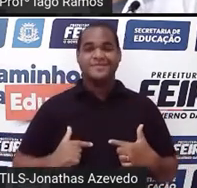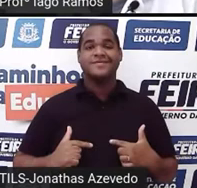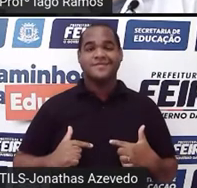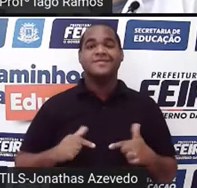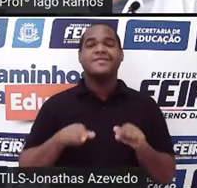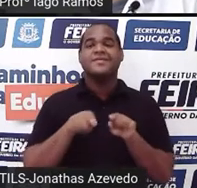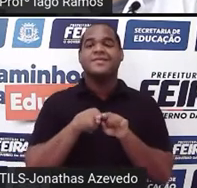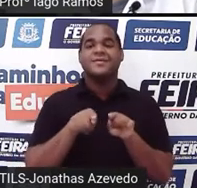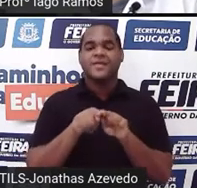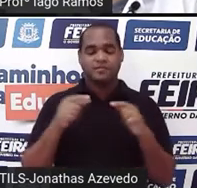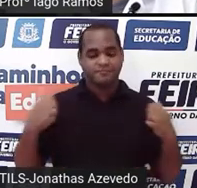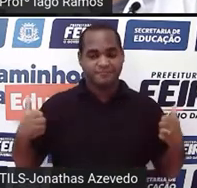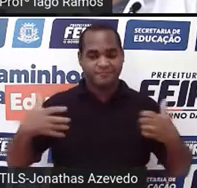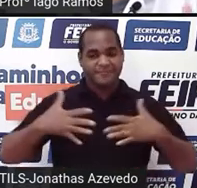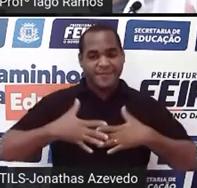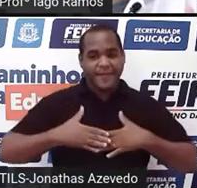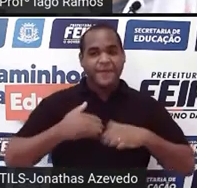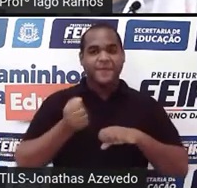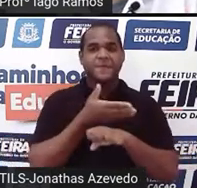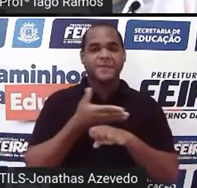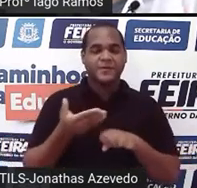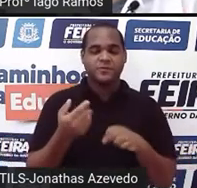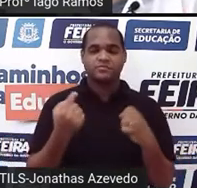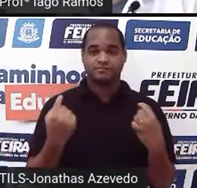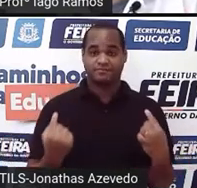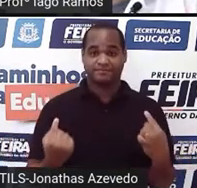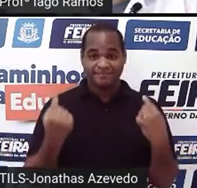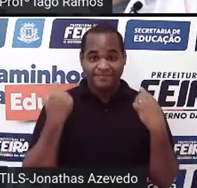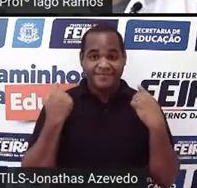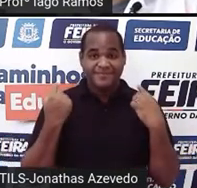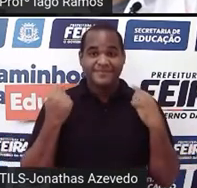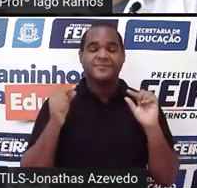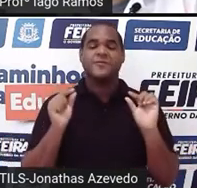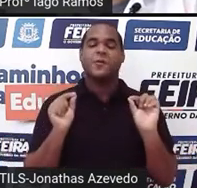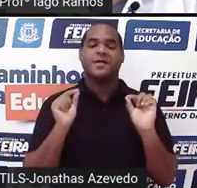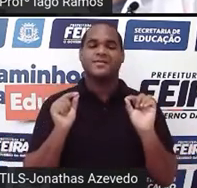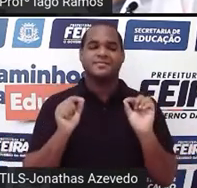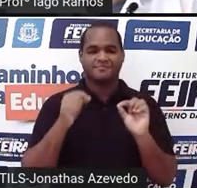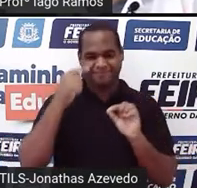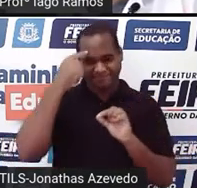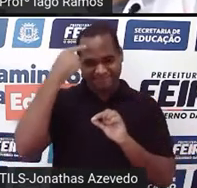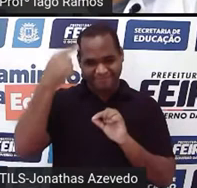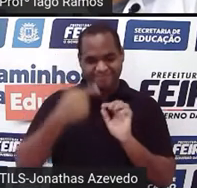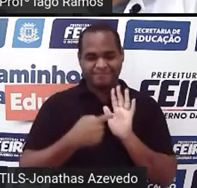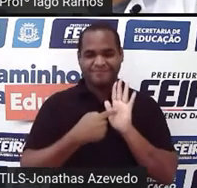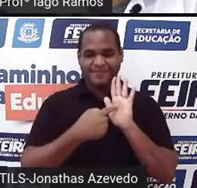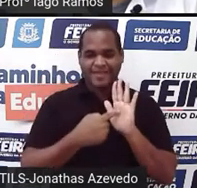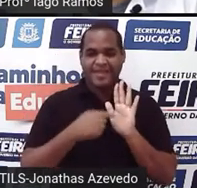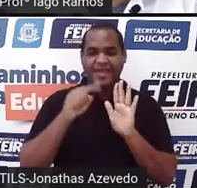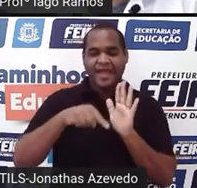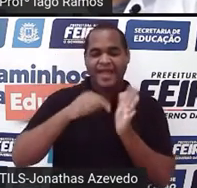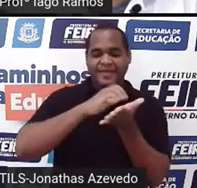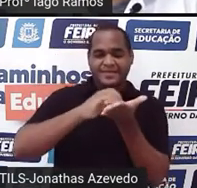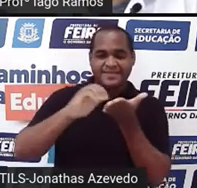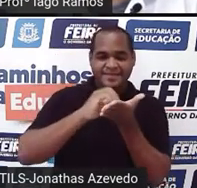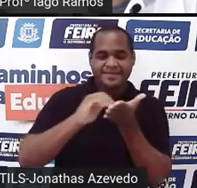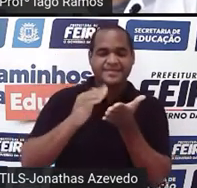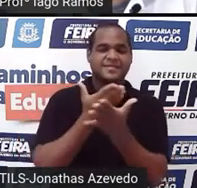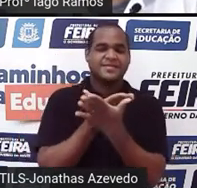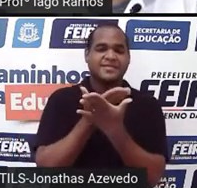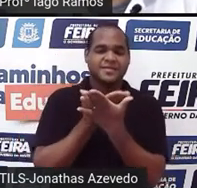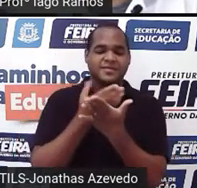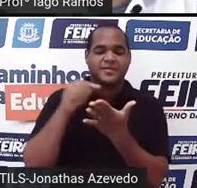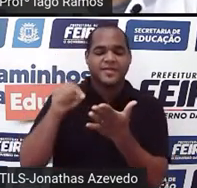cima um jaleco branco e aqui atrás de mim, como sempre, o cartaz da Secretaria Municipal de Educação de